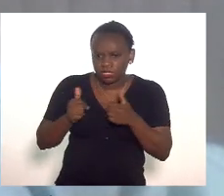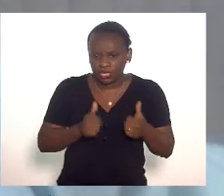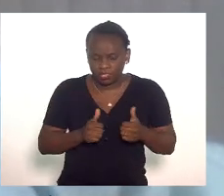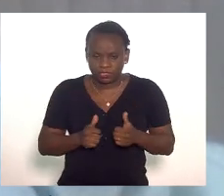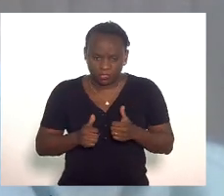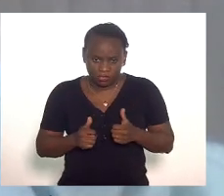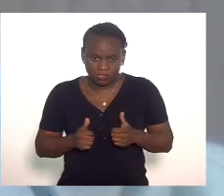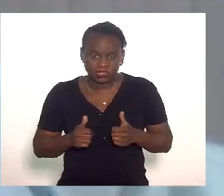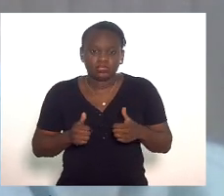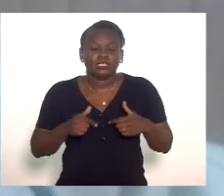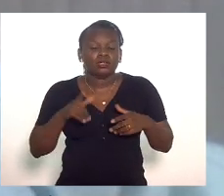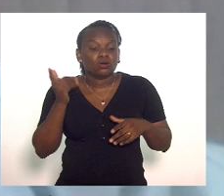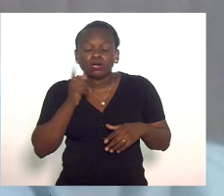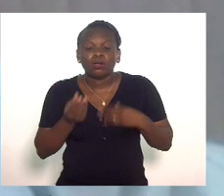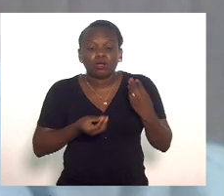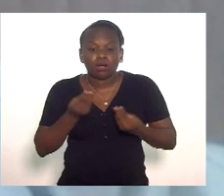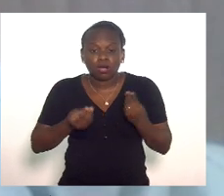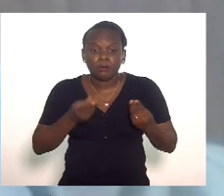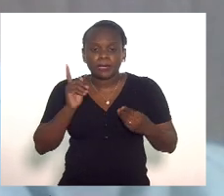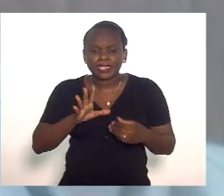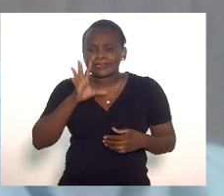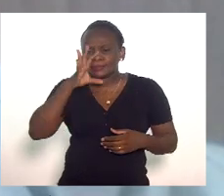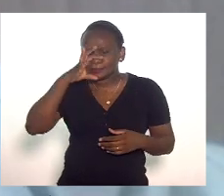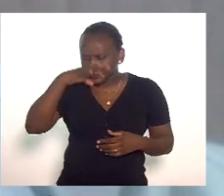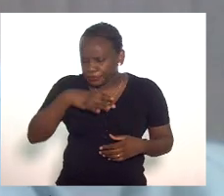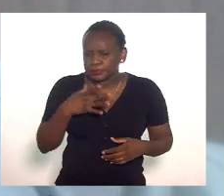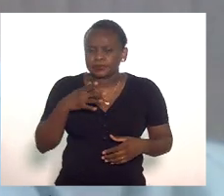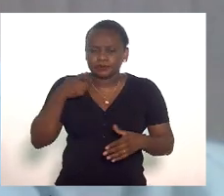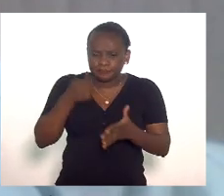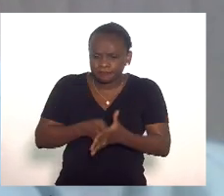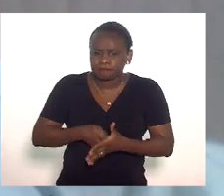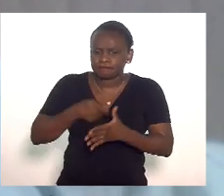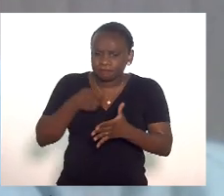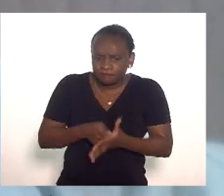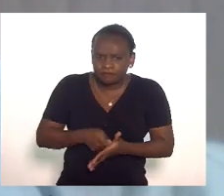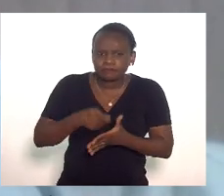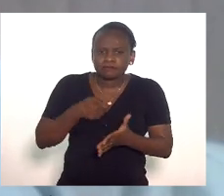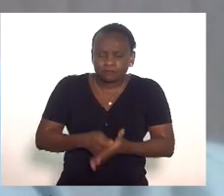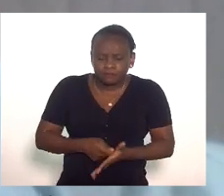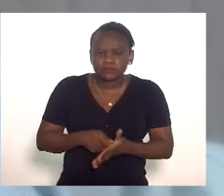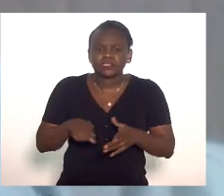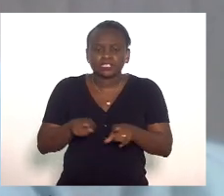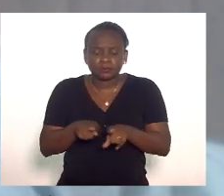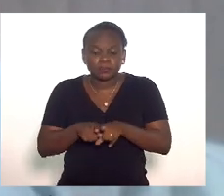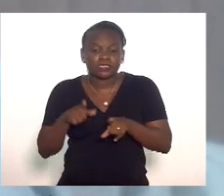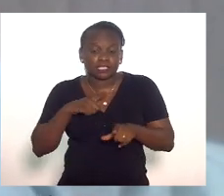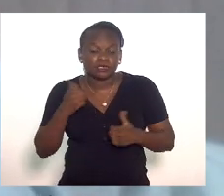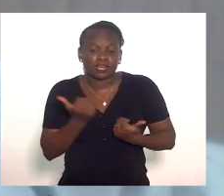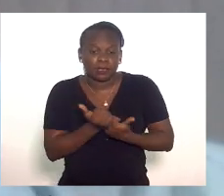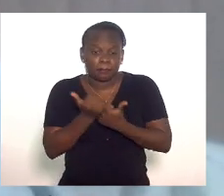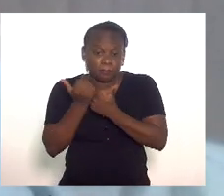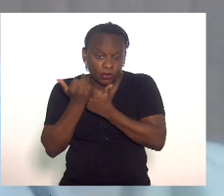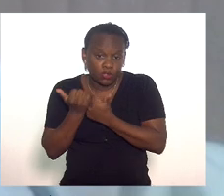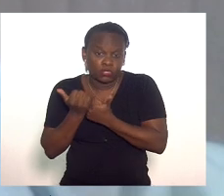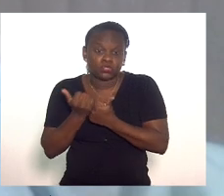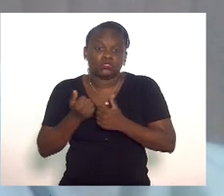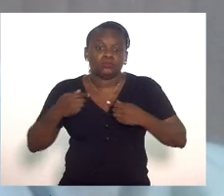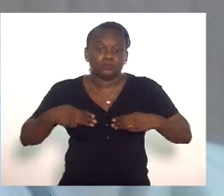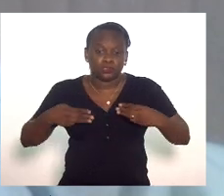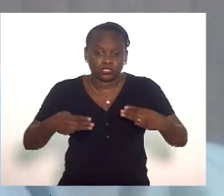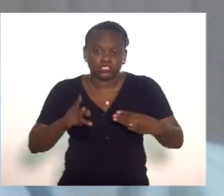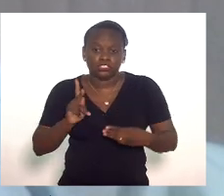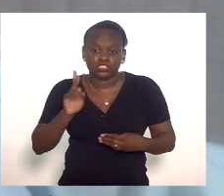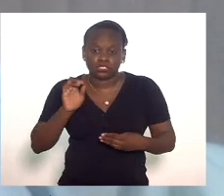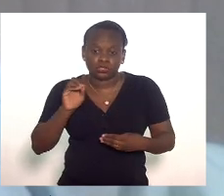fruto na insistência e do total apoio do ministro Quioro